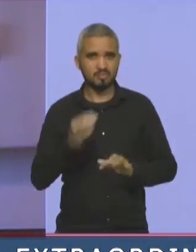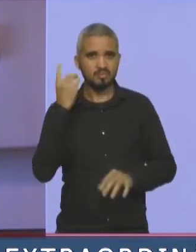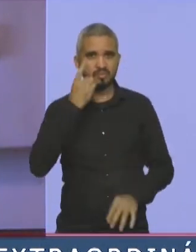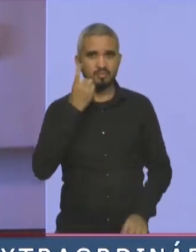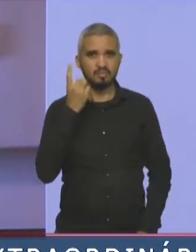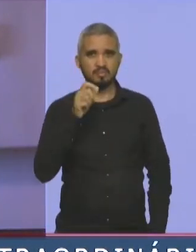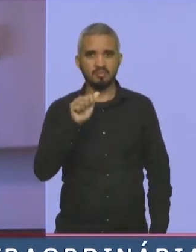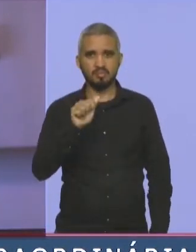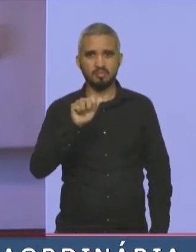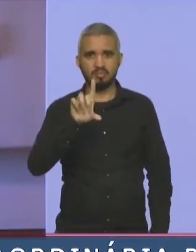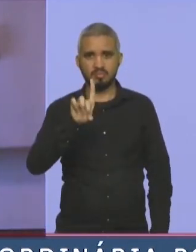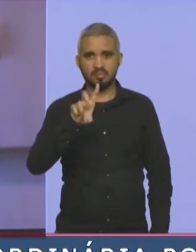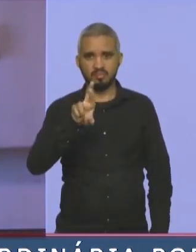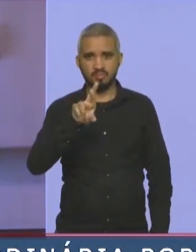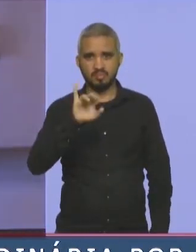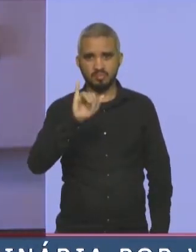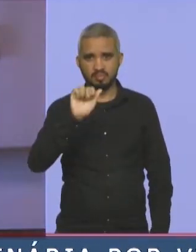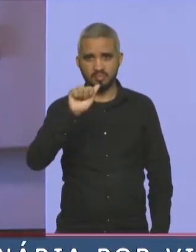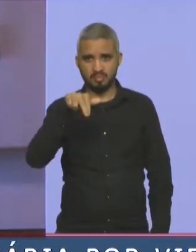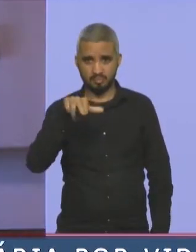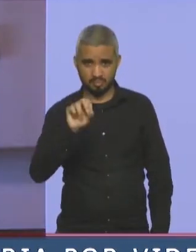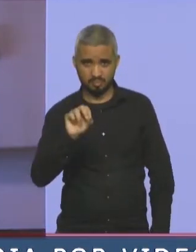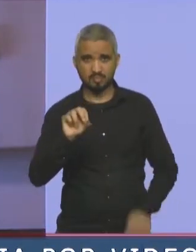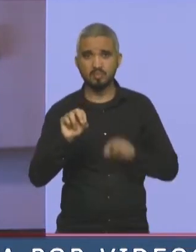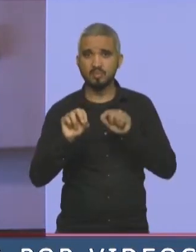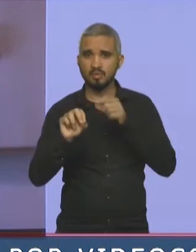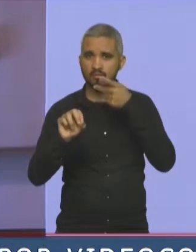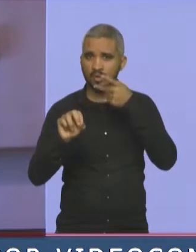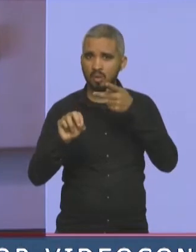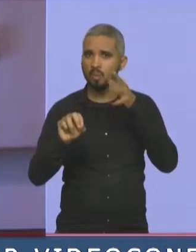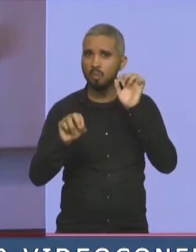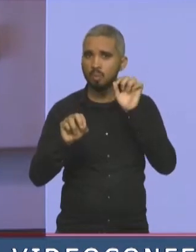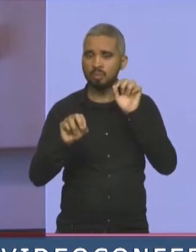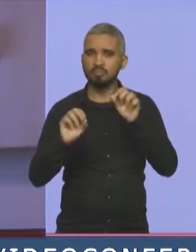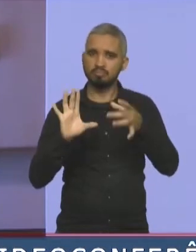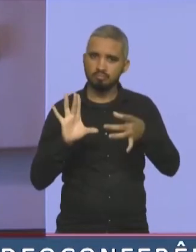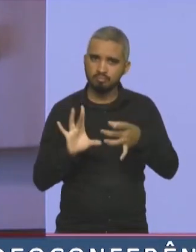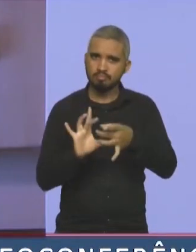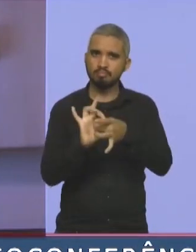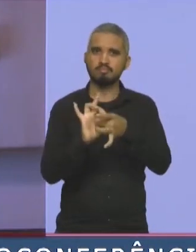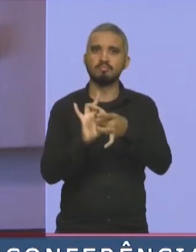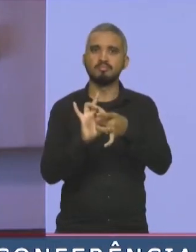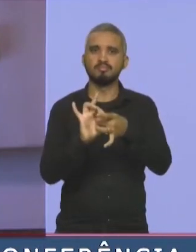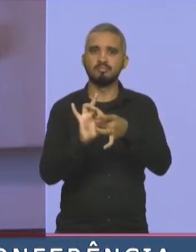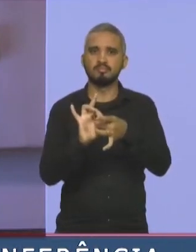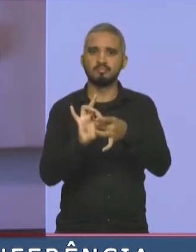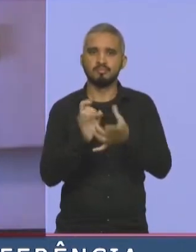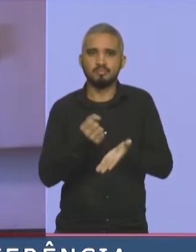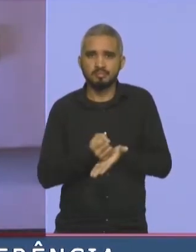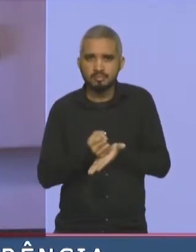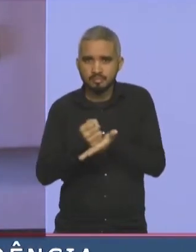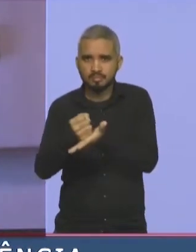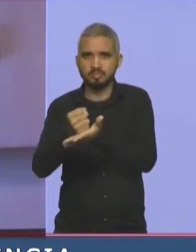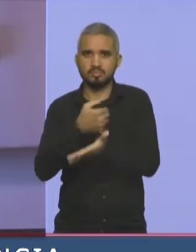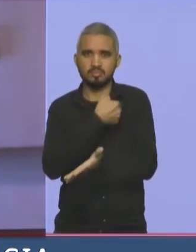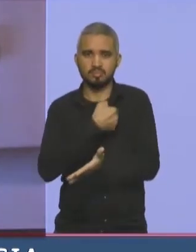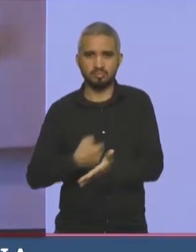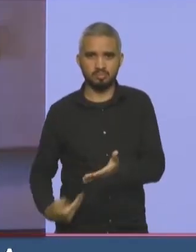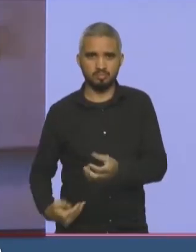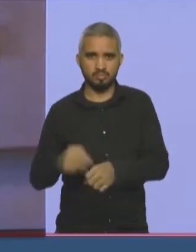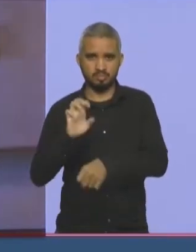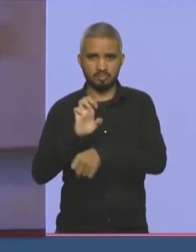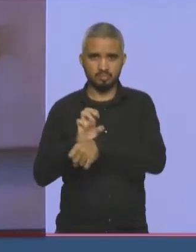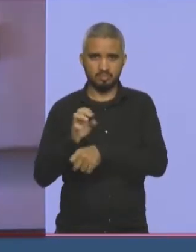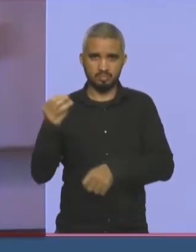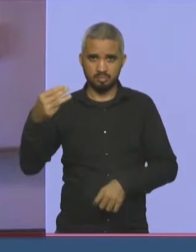no sentido de somar esforços a essa iniciativa do governo do Estado do Maranhão, porque,